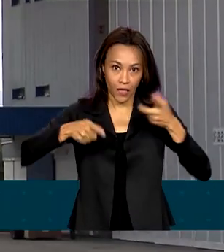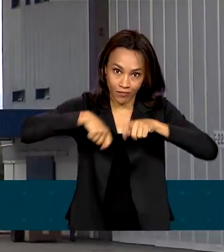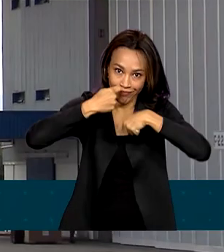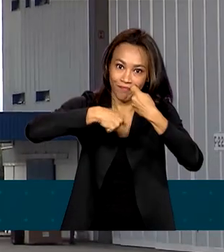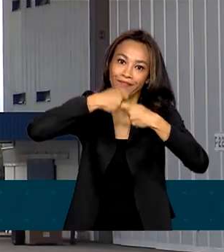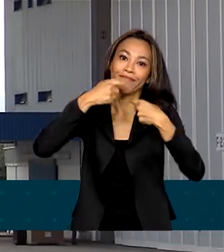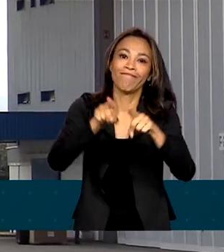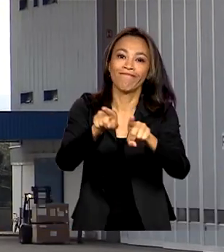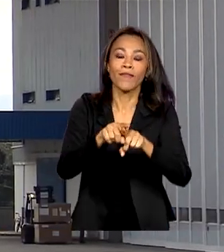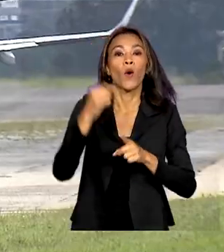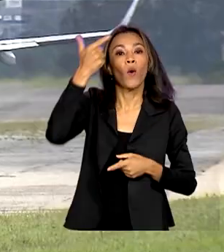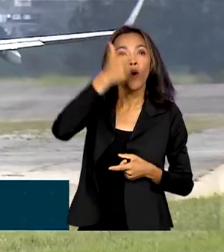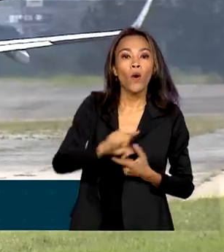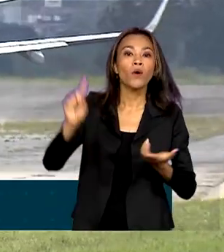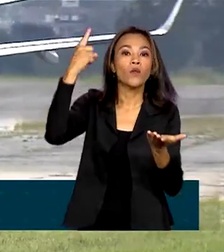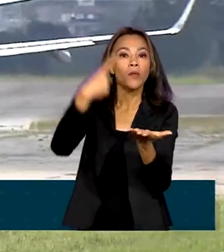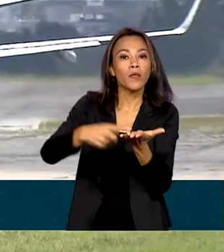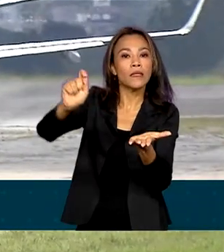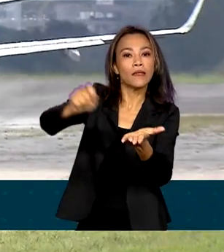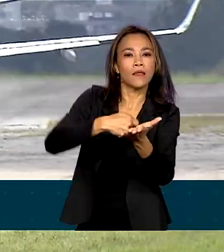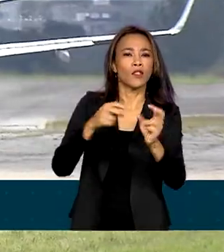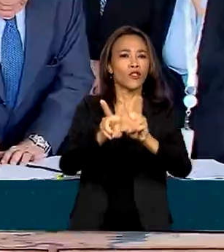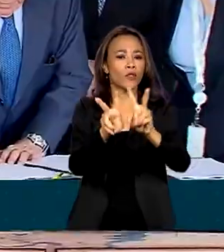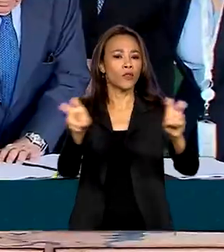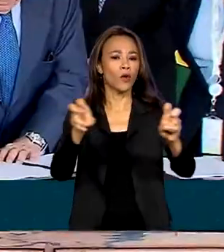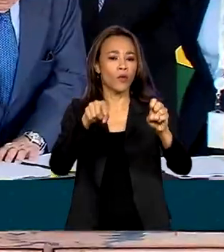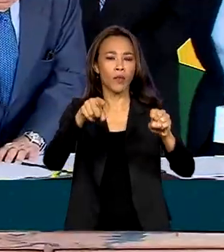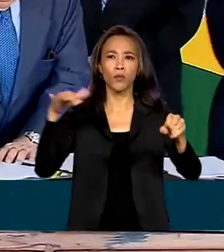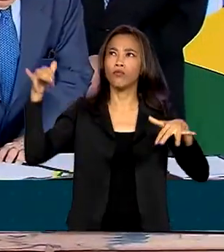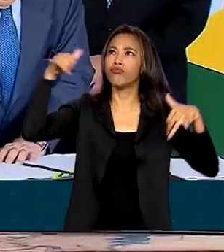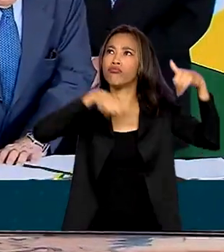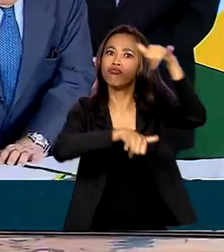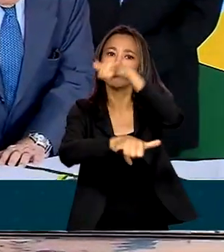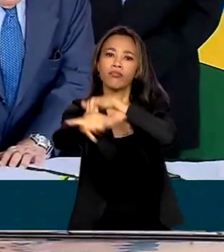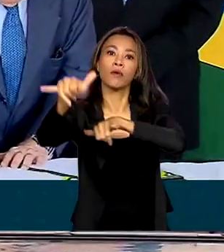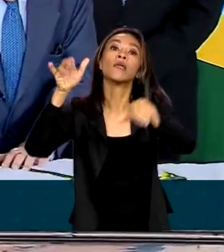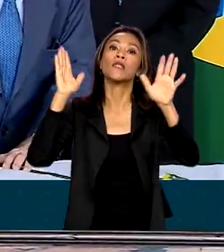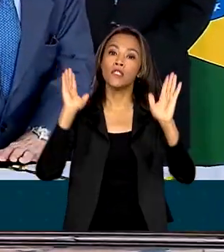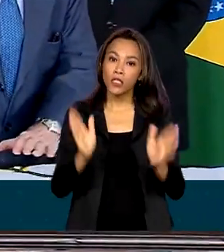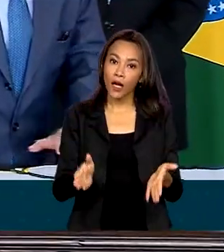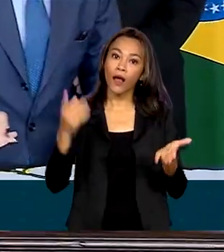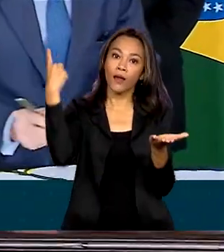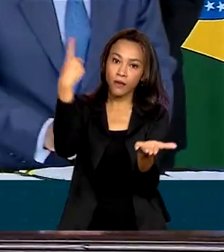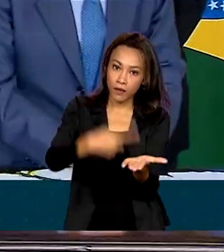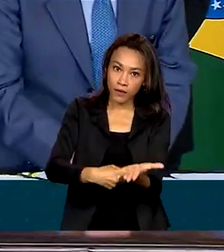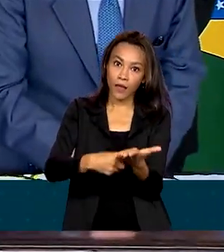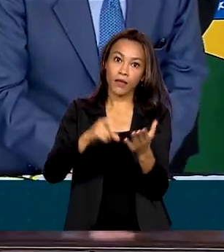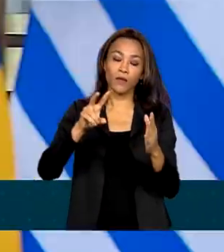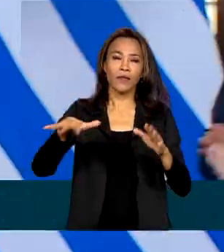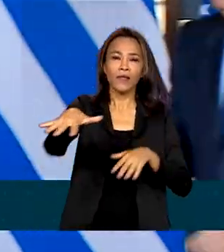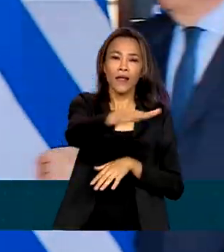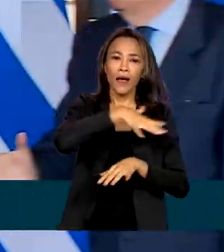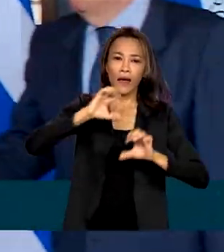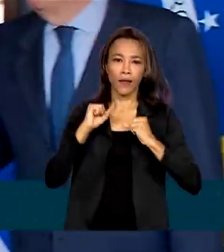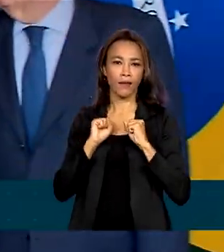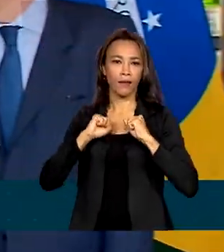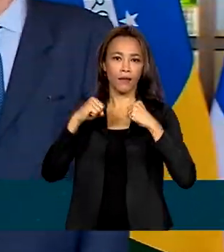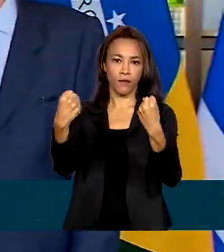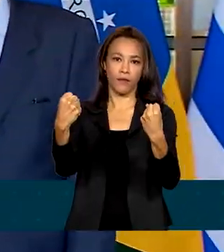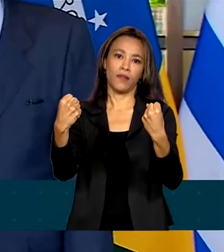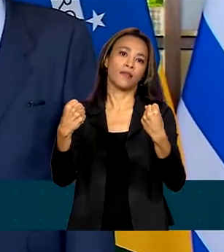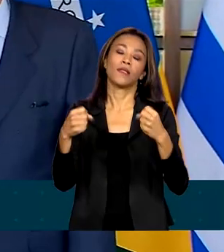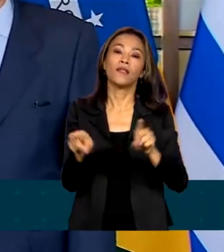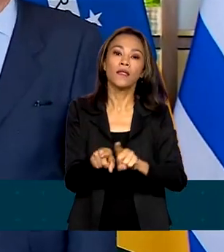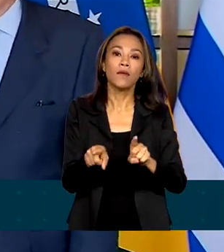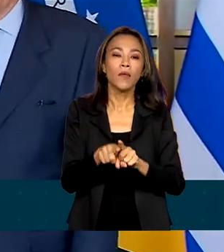Outro acordo foi sobre serviços aéreos. Também foi assinado um acordo na área da defesa e debatido os